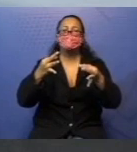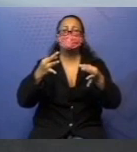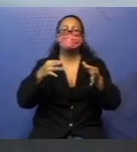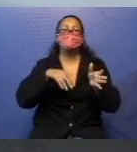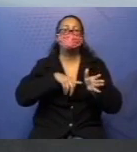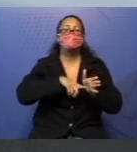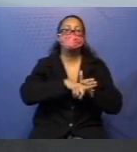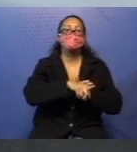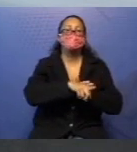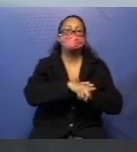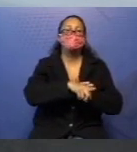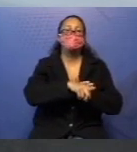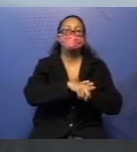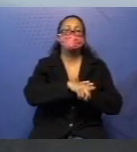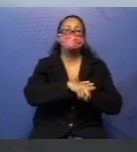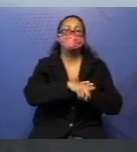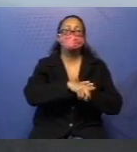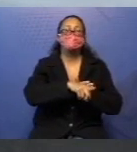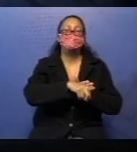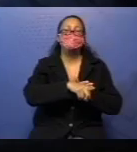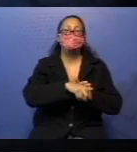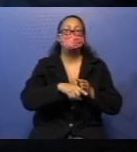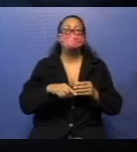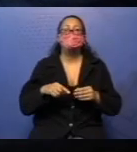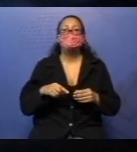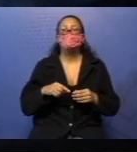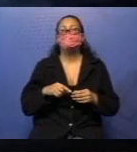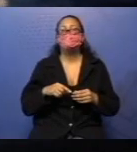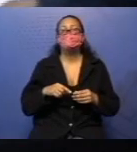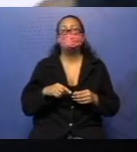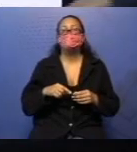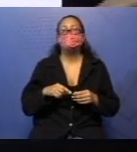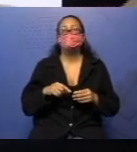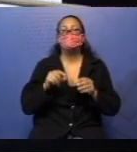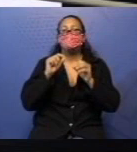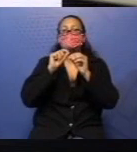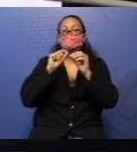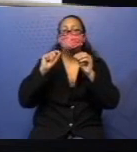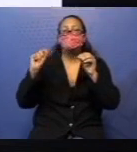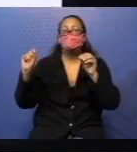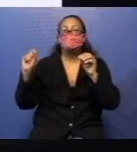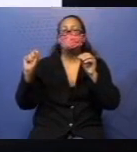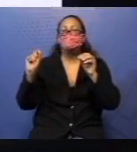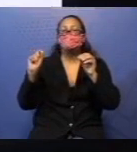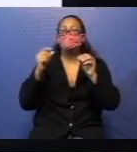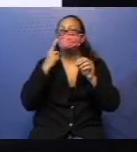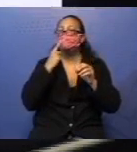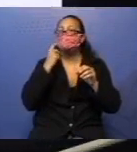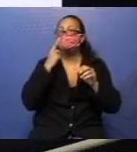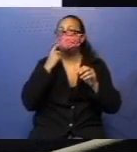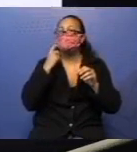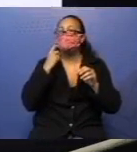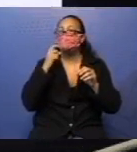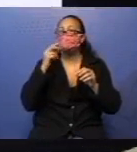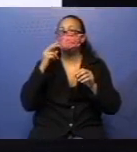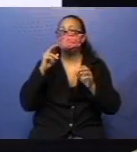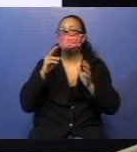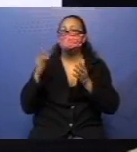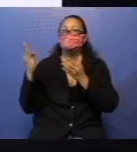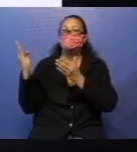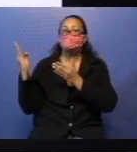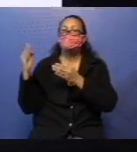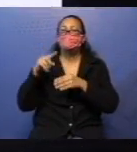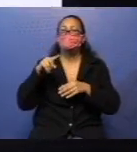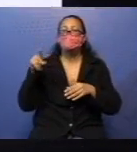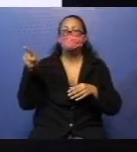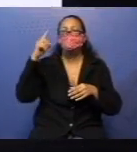pergunta. Olha lá o risco vermelho que nós colocamos aqui, para vocês pensarem na